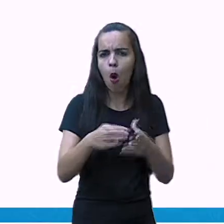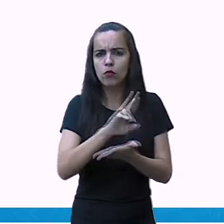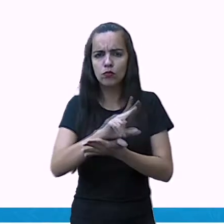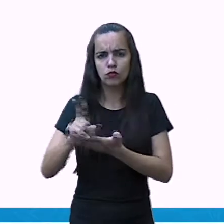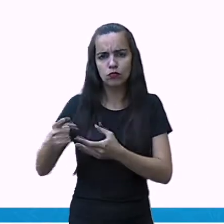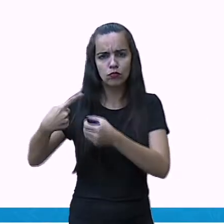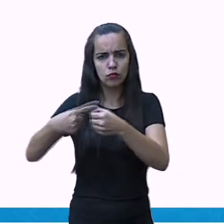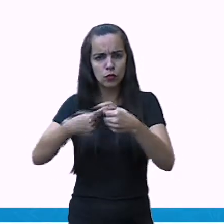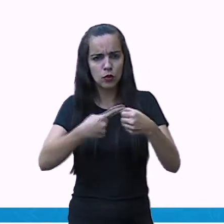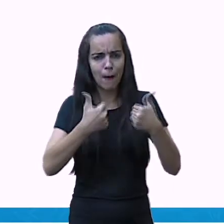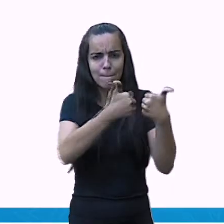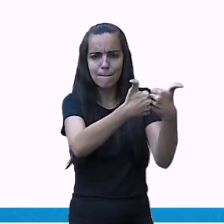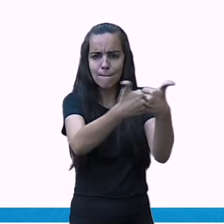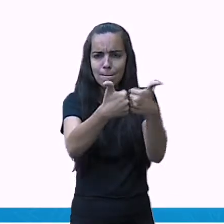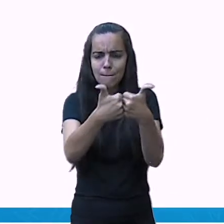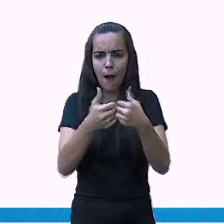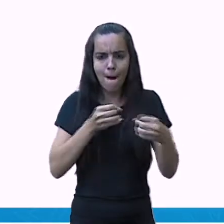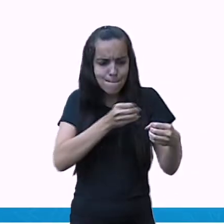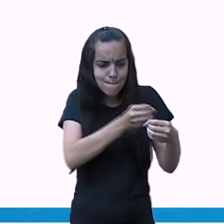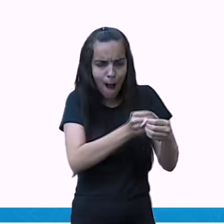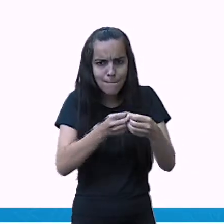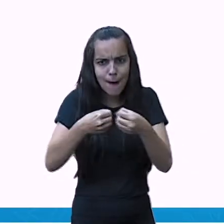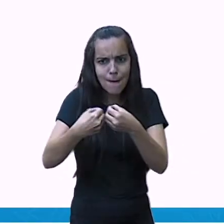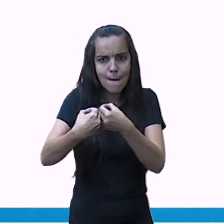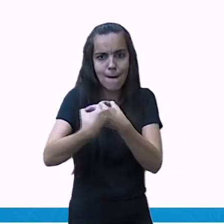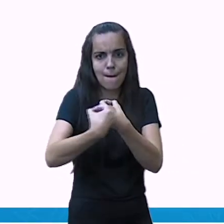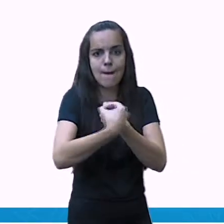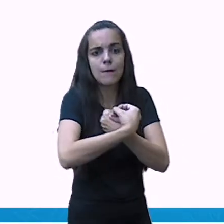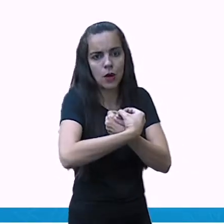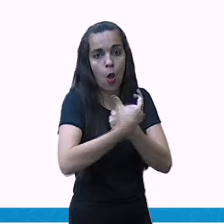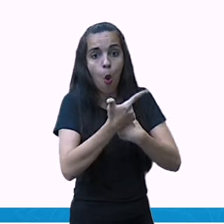próximos e interligados entre si.